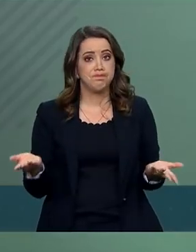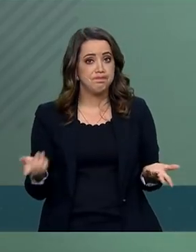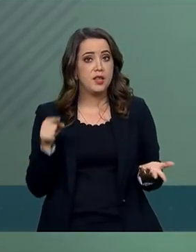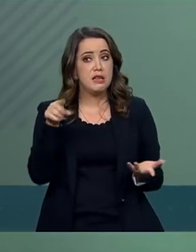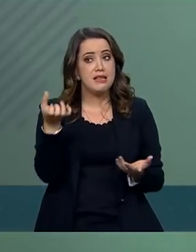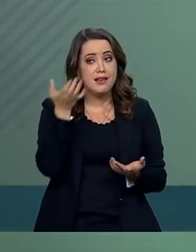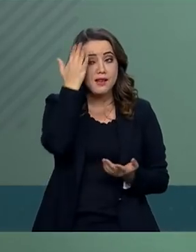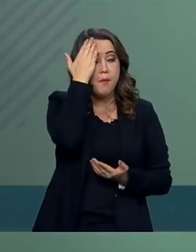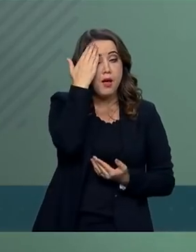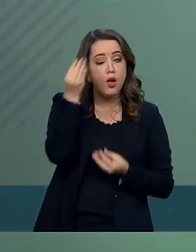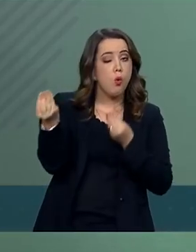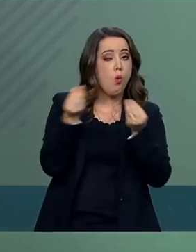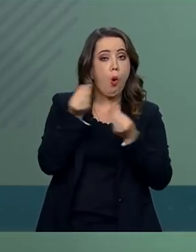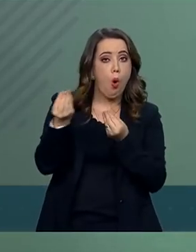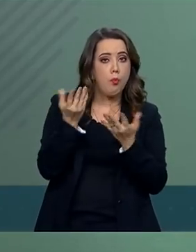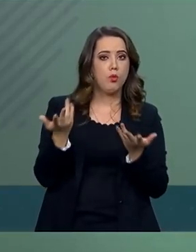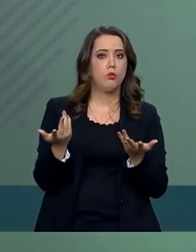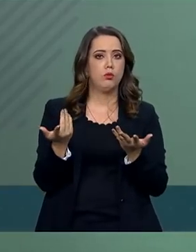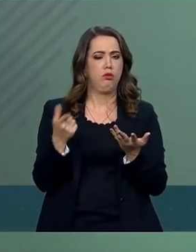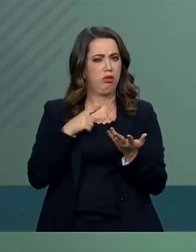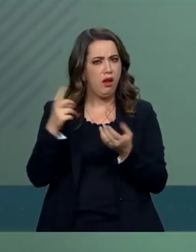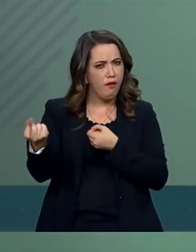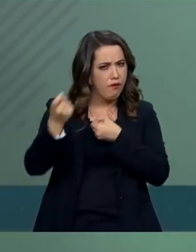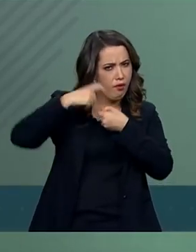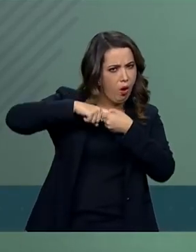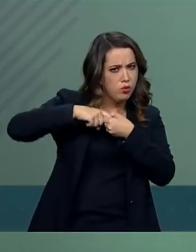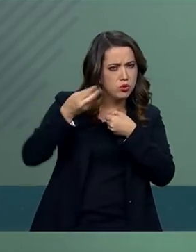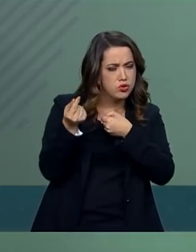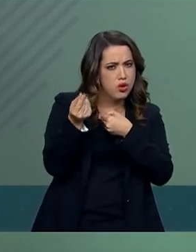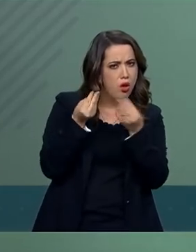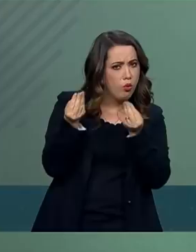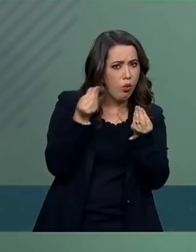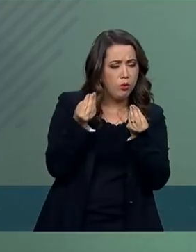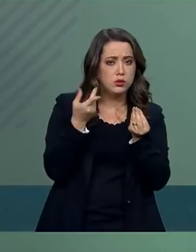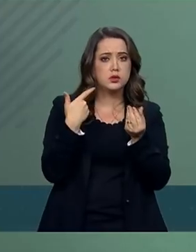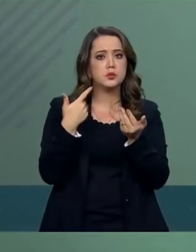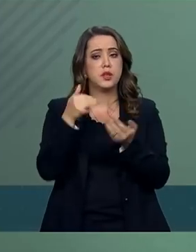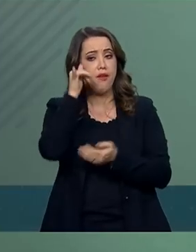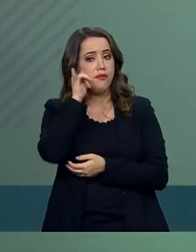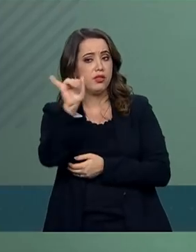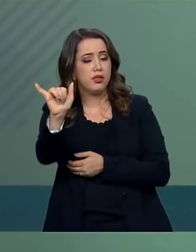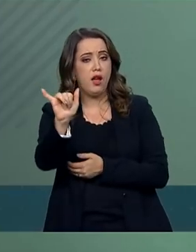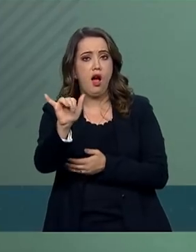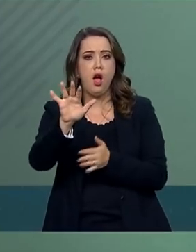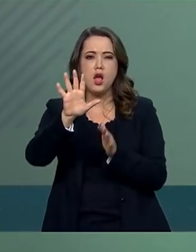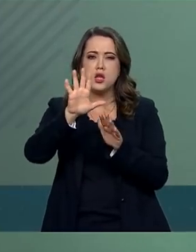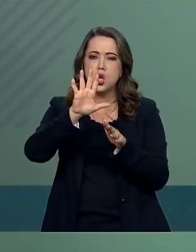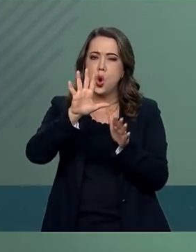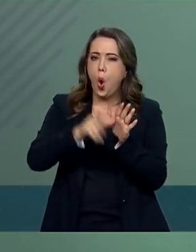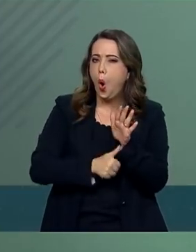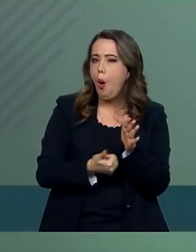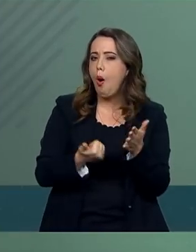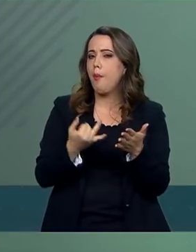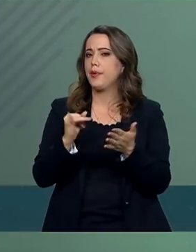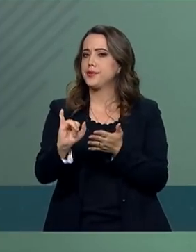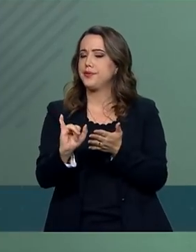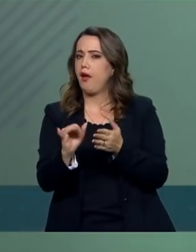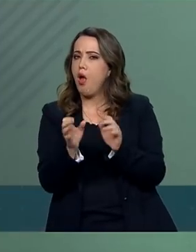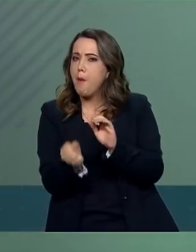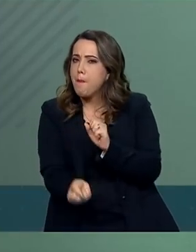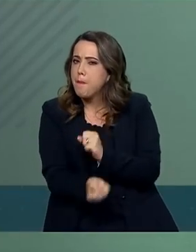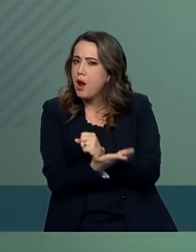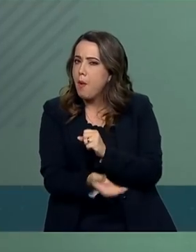retorno, corrigir eventuais desvios, escoimando as pessoas que não estejam atuando